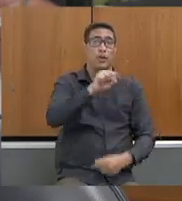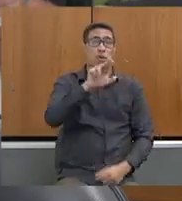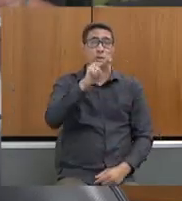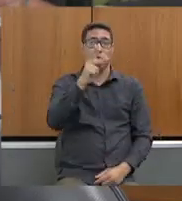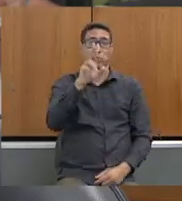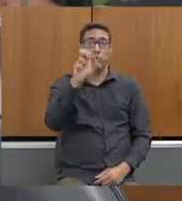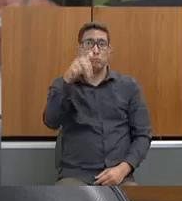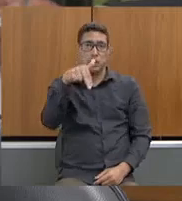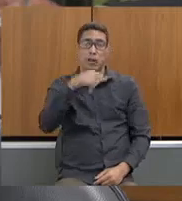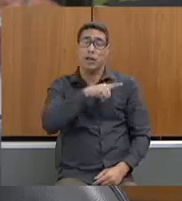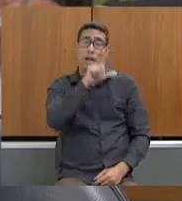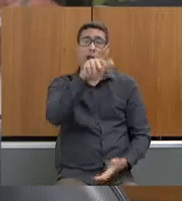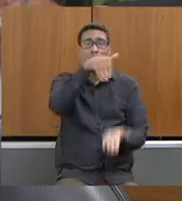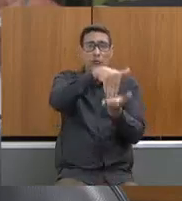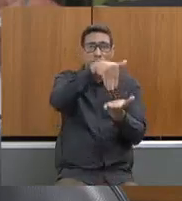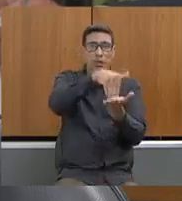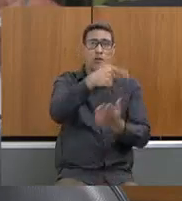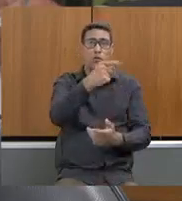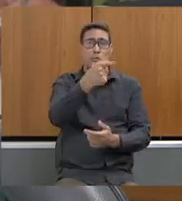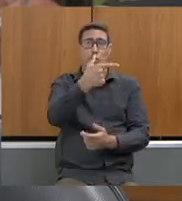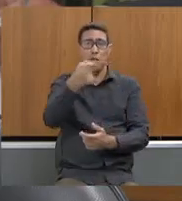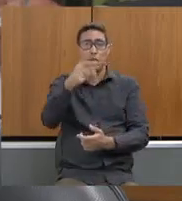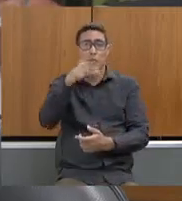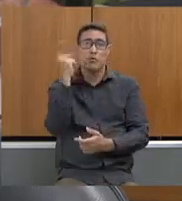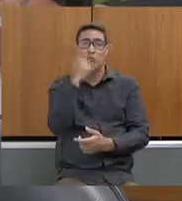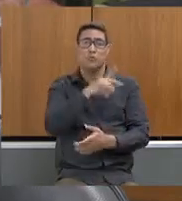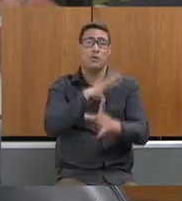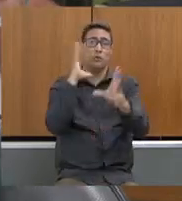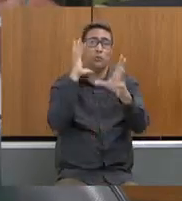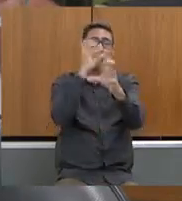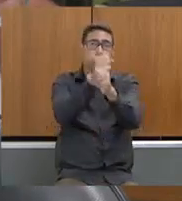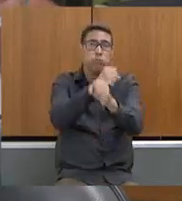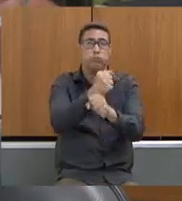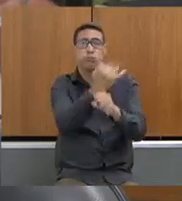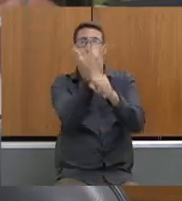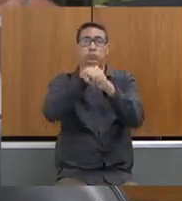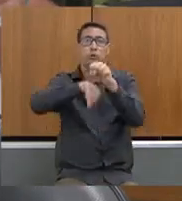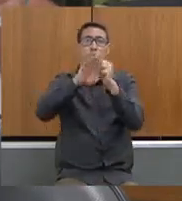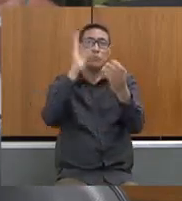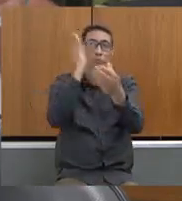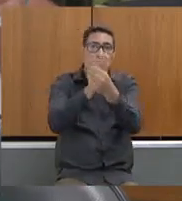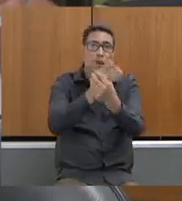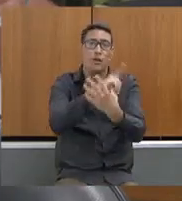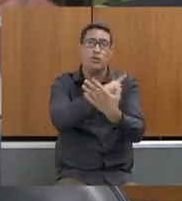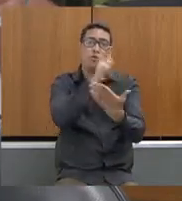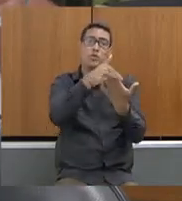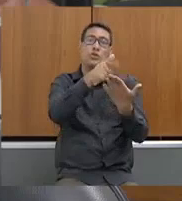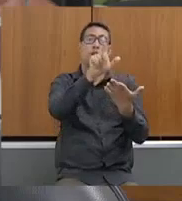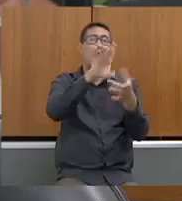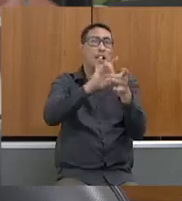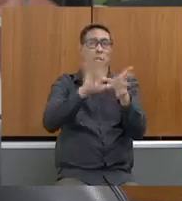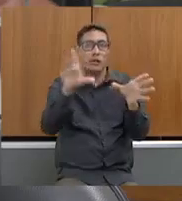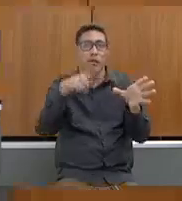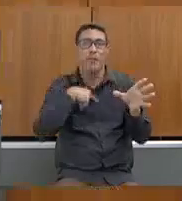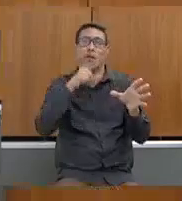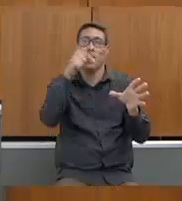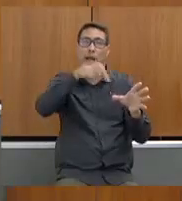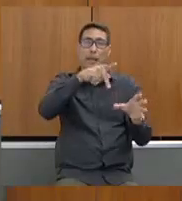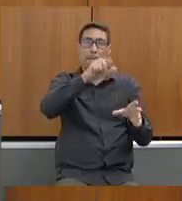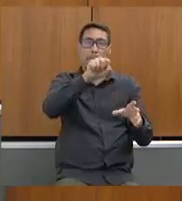de 2020, para nós conseguirmos, de fato, contabilizar quantos processos de licenciamento eram passivos nesse Estado.